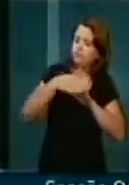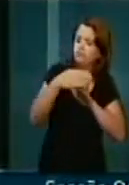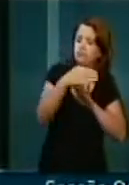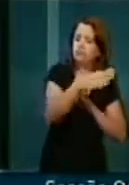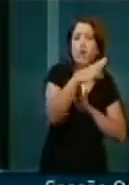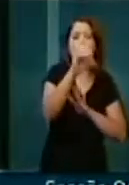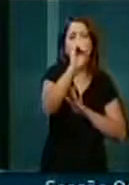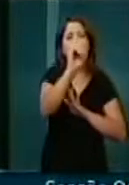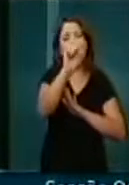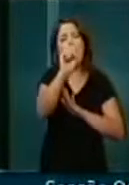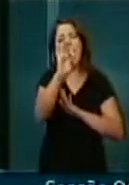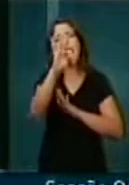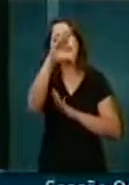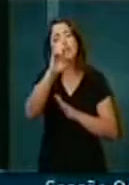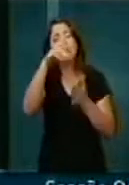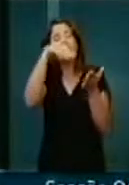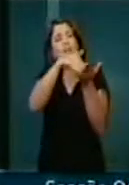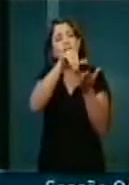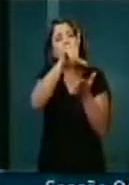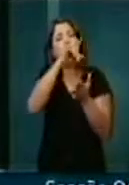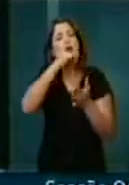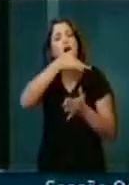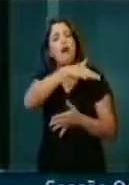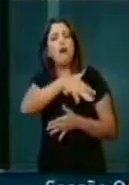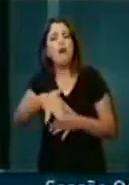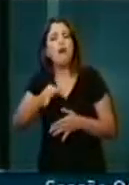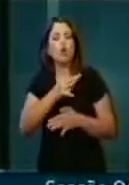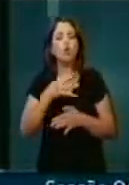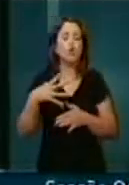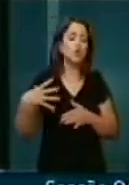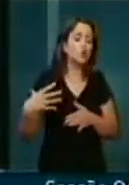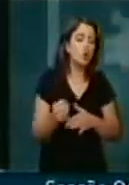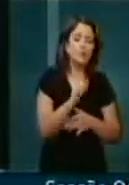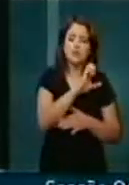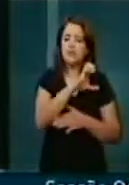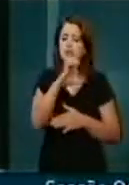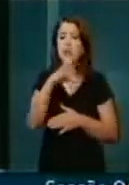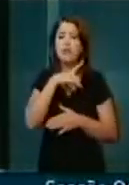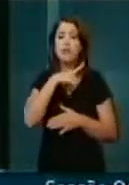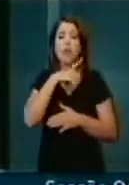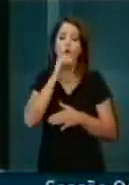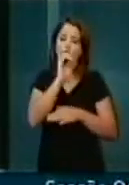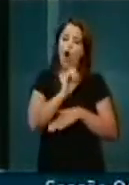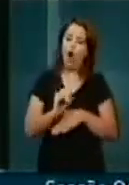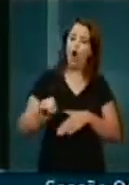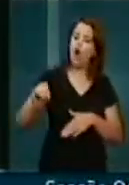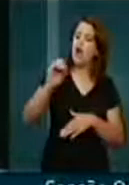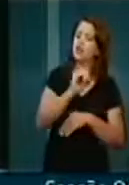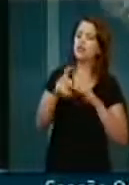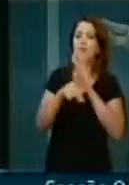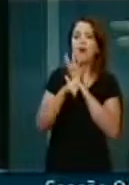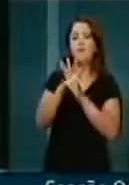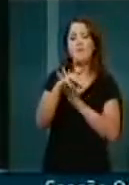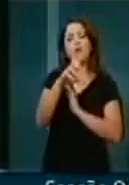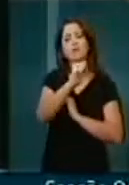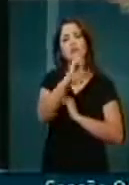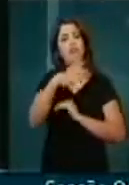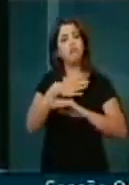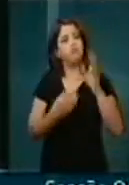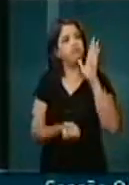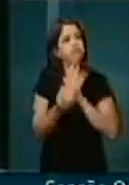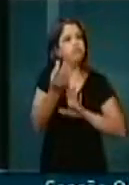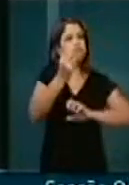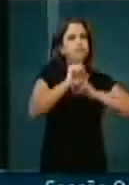Oeste até o litoral. Todo o Estado de Santa Catarina, aonde o Oeste catarinense é a região produtora, onde